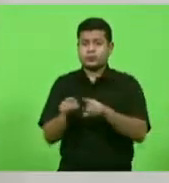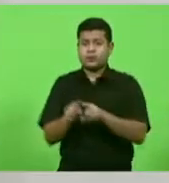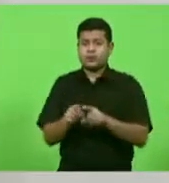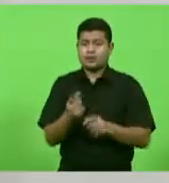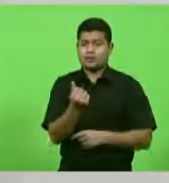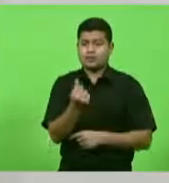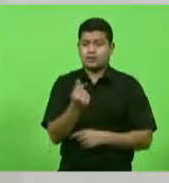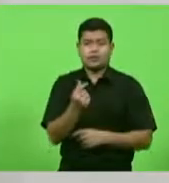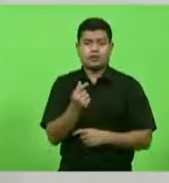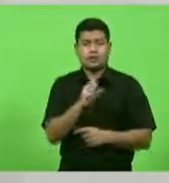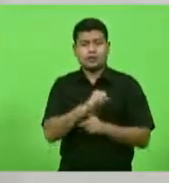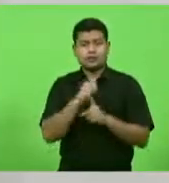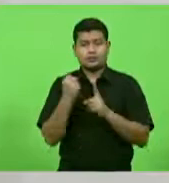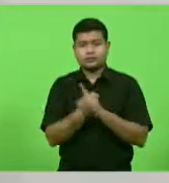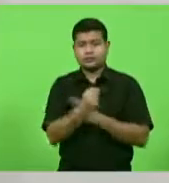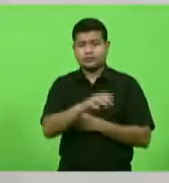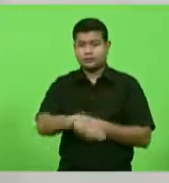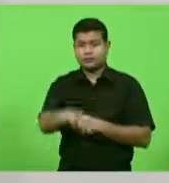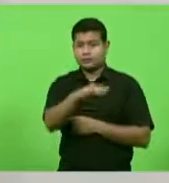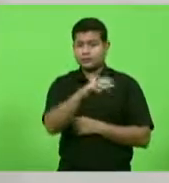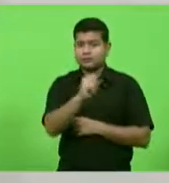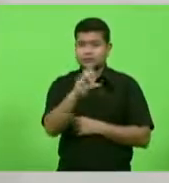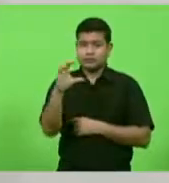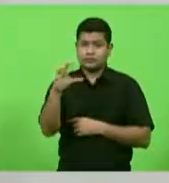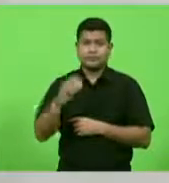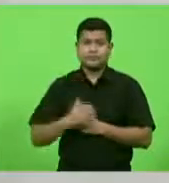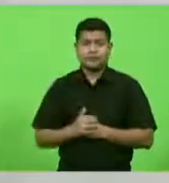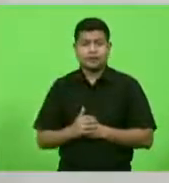catarinenses. Vimos nos últimos dias